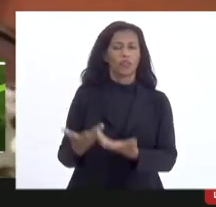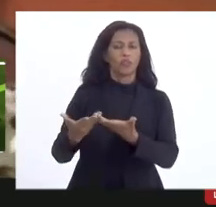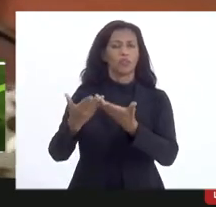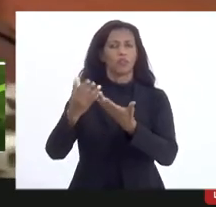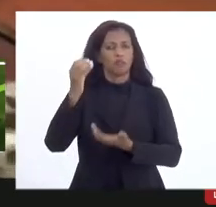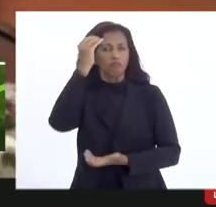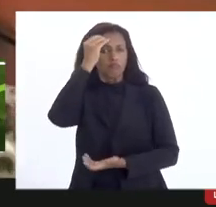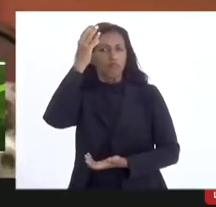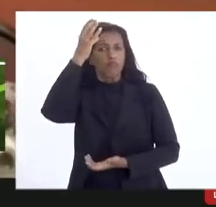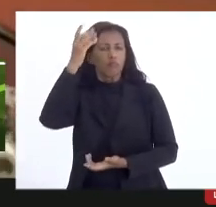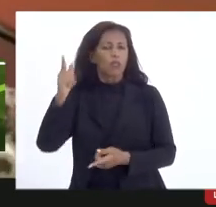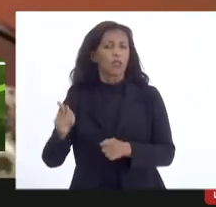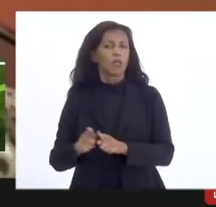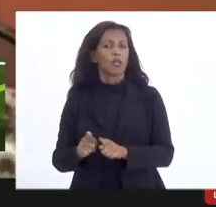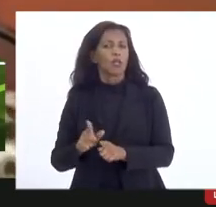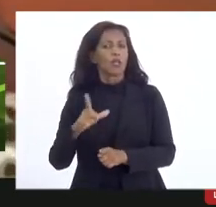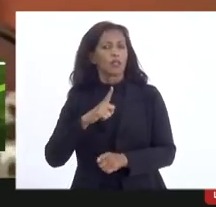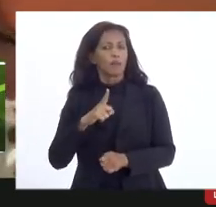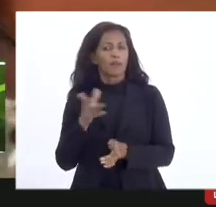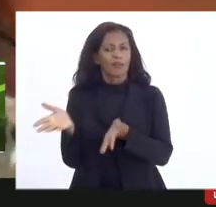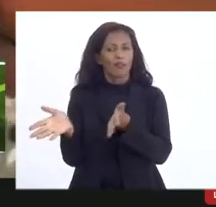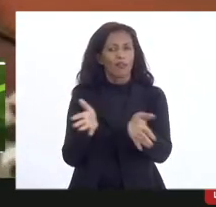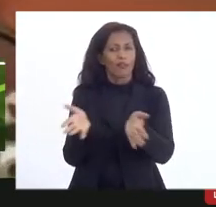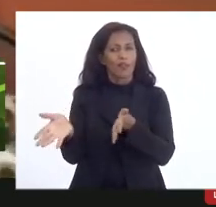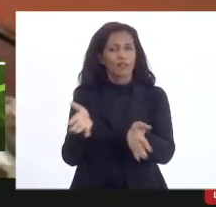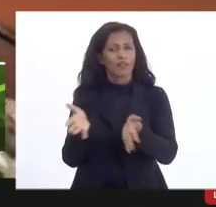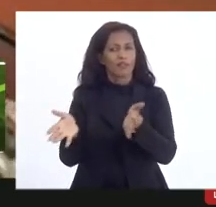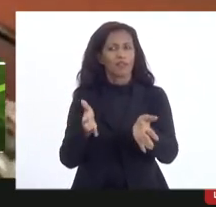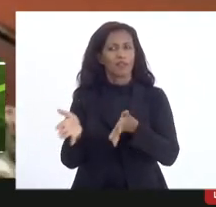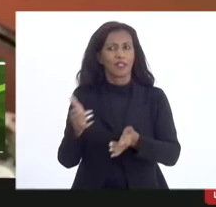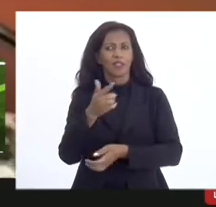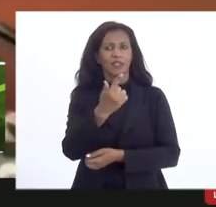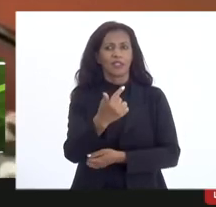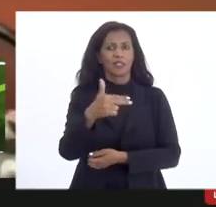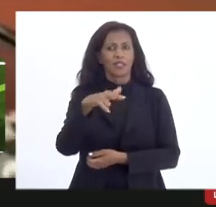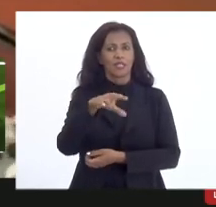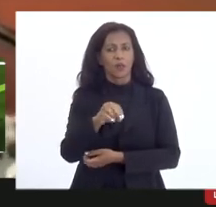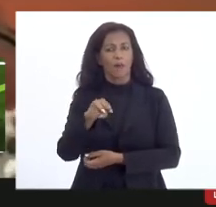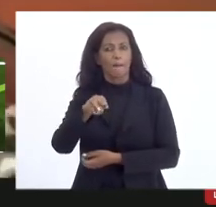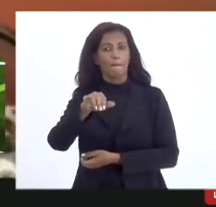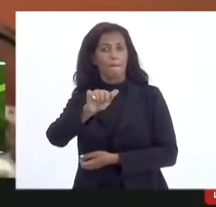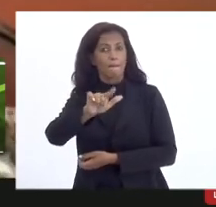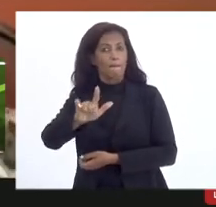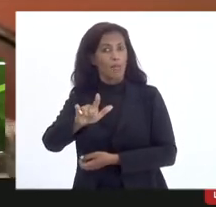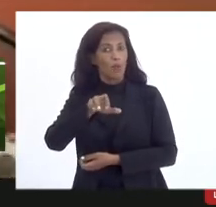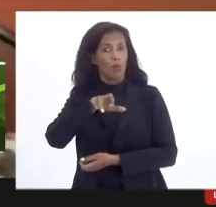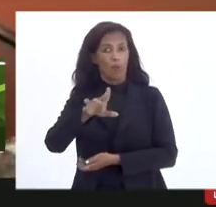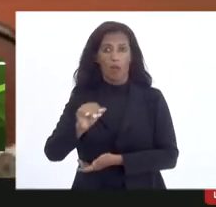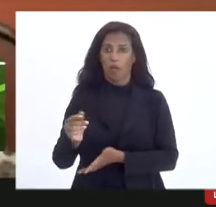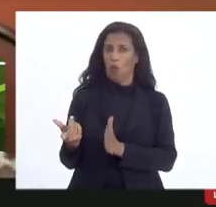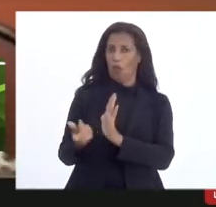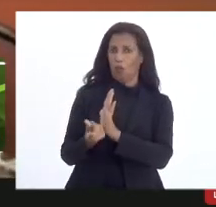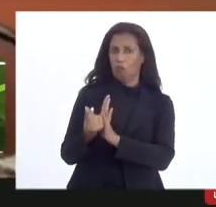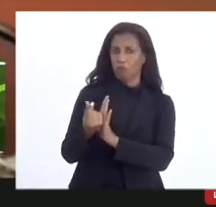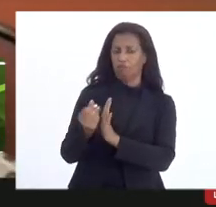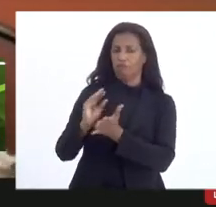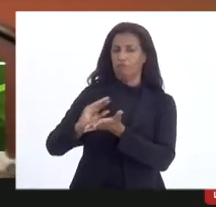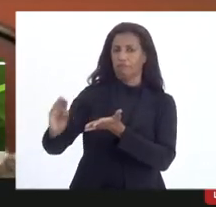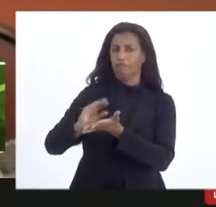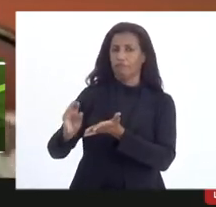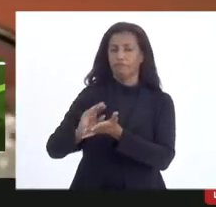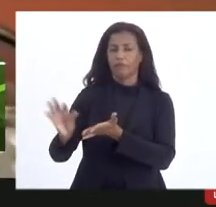ela também tem um facilitador limitado a 750 mil mas não é uma prestação de contas federal